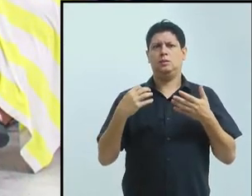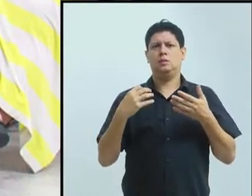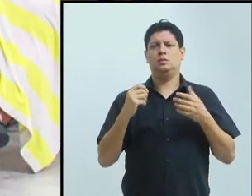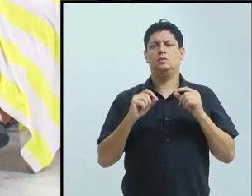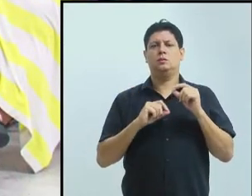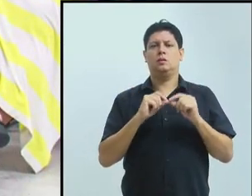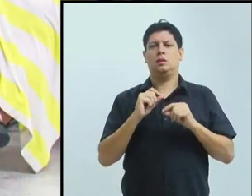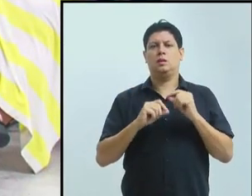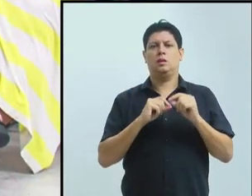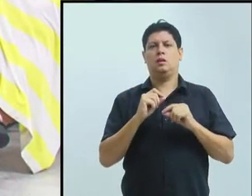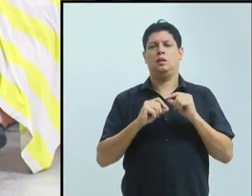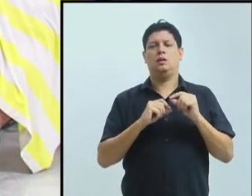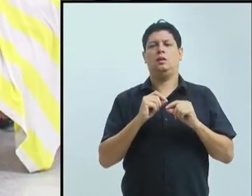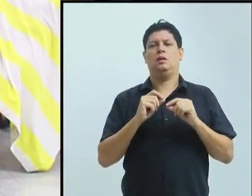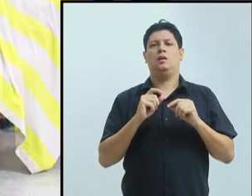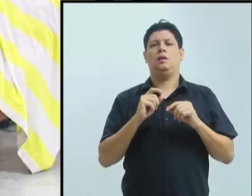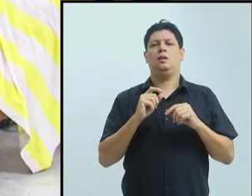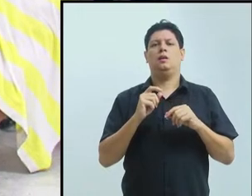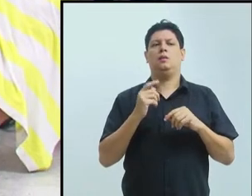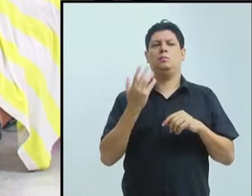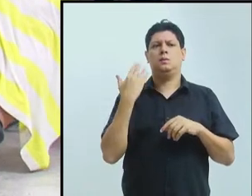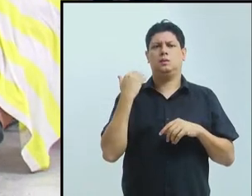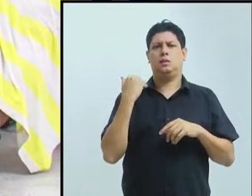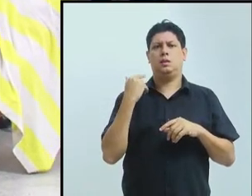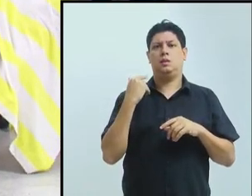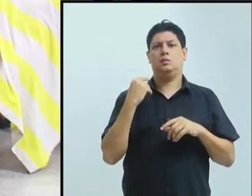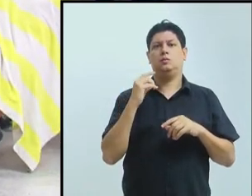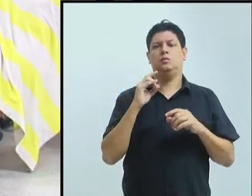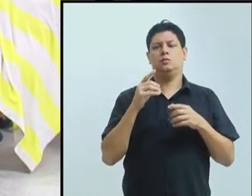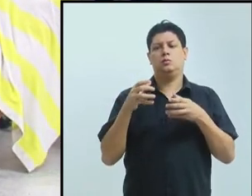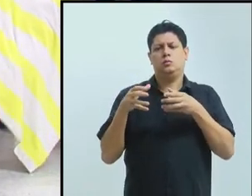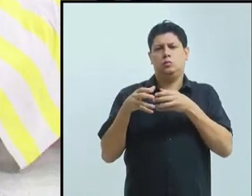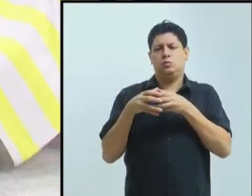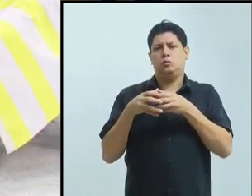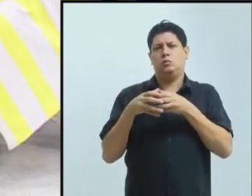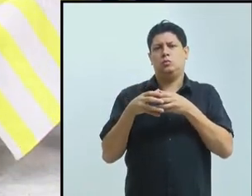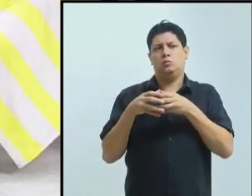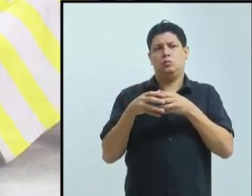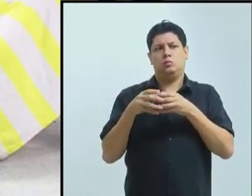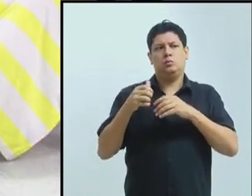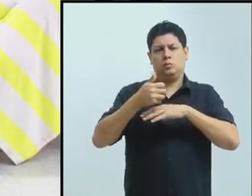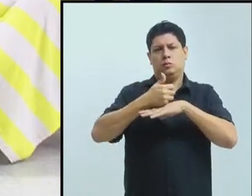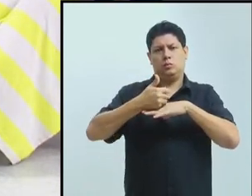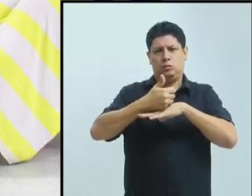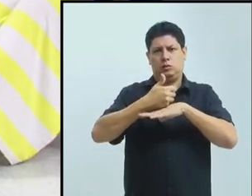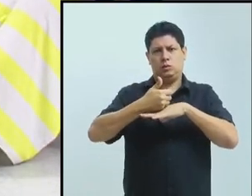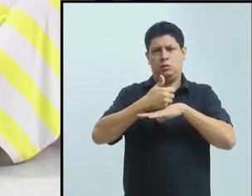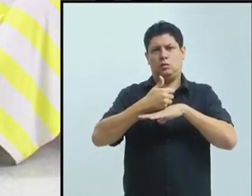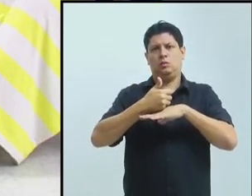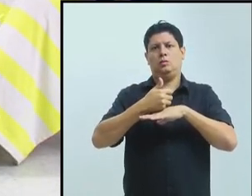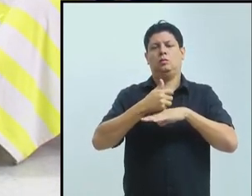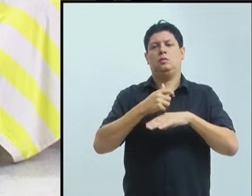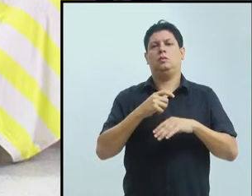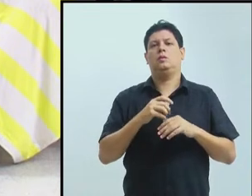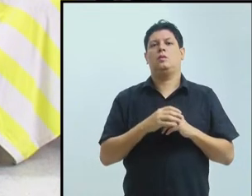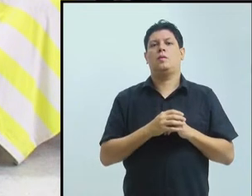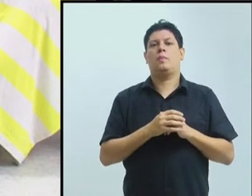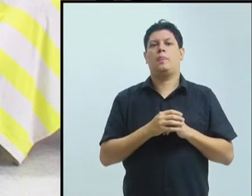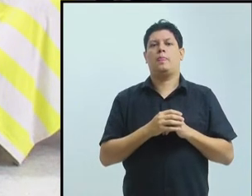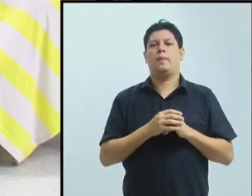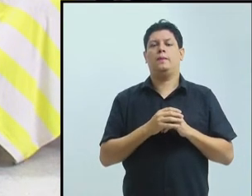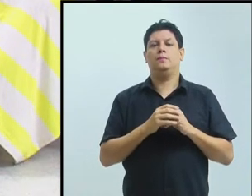pagar o cara aqui para fazer aquela letra, lá todo mundo tem aquela... Porque a escola ensina caligrafia.